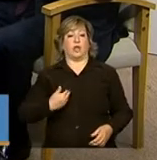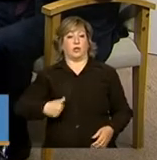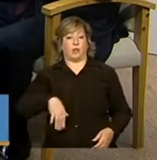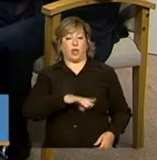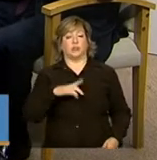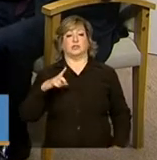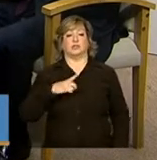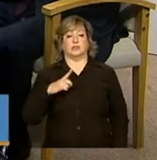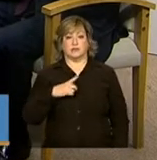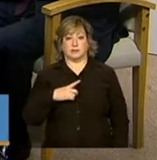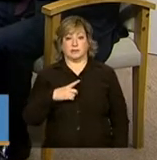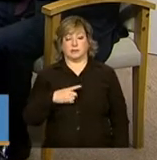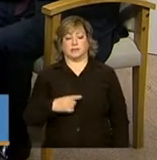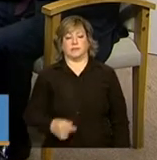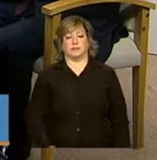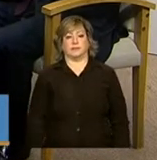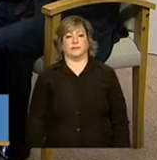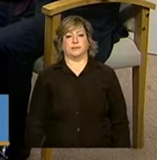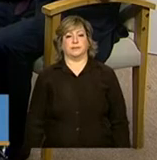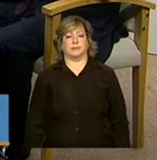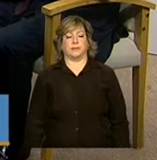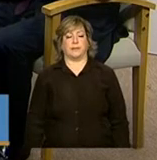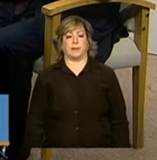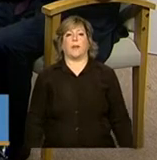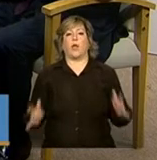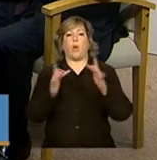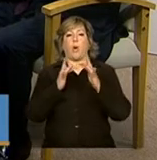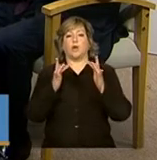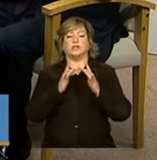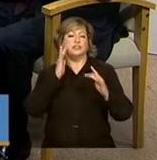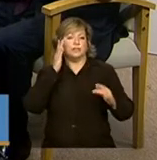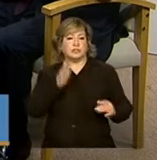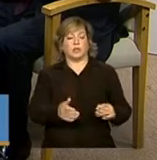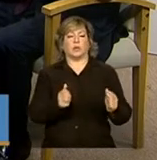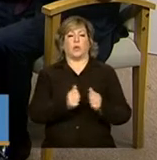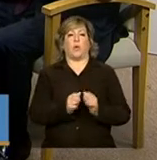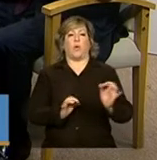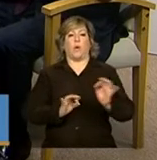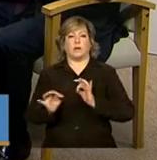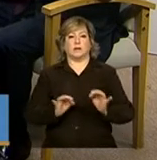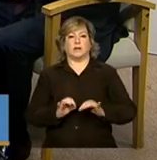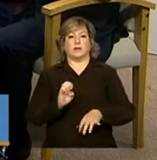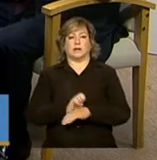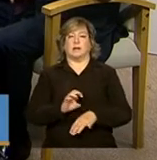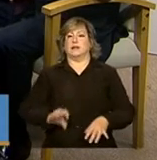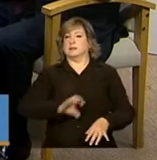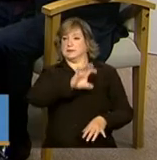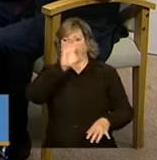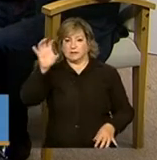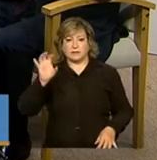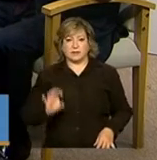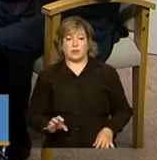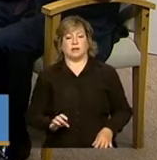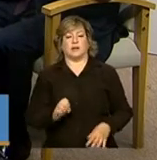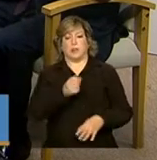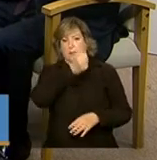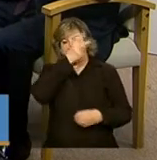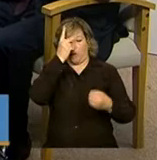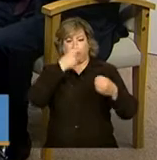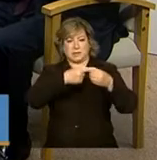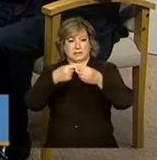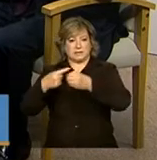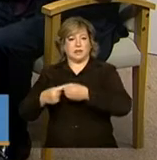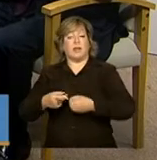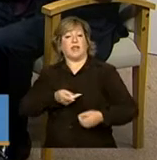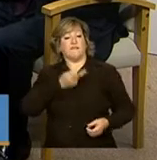tido contato direto com coordenações estaduais e gestores municipais que nos reportam justamente esse